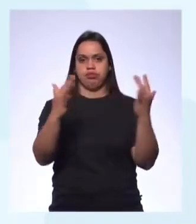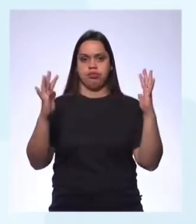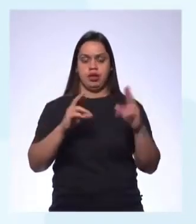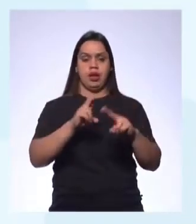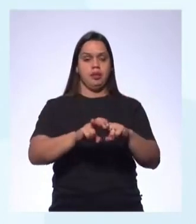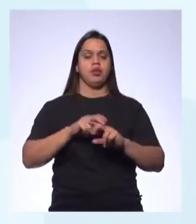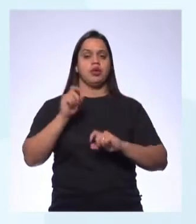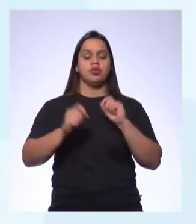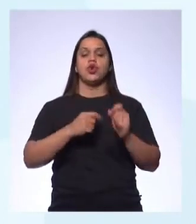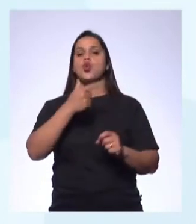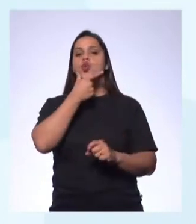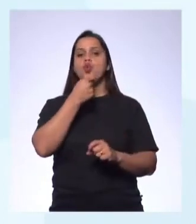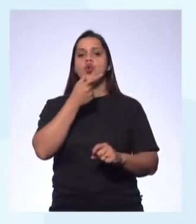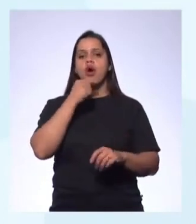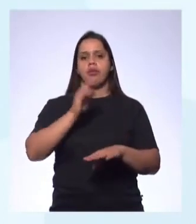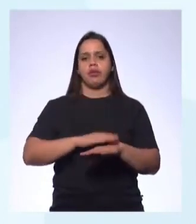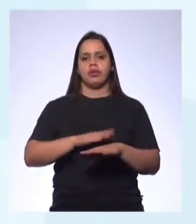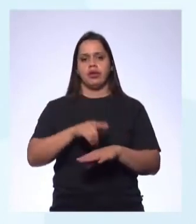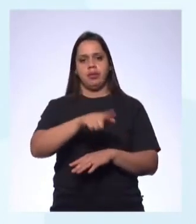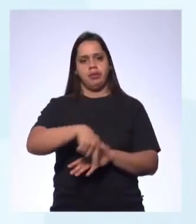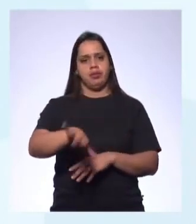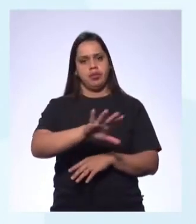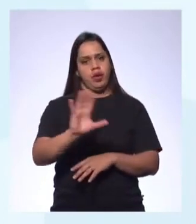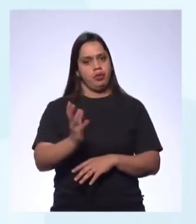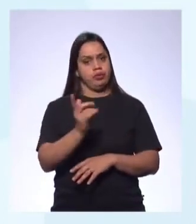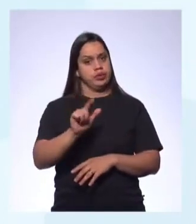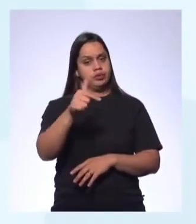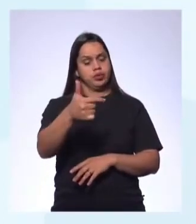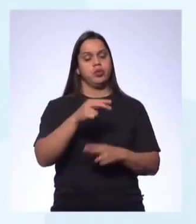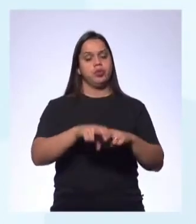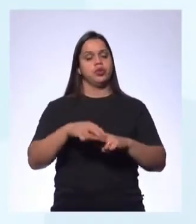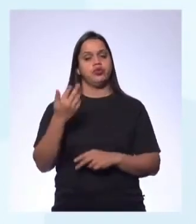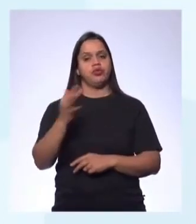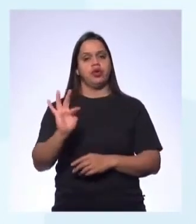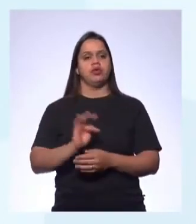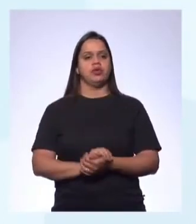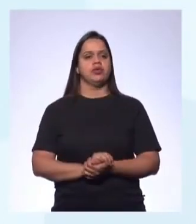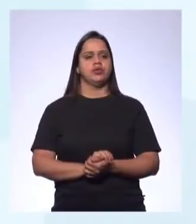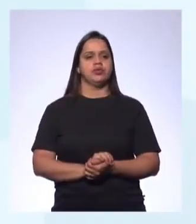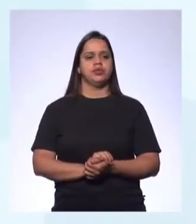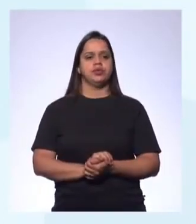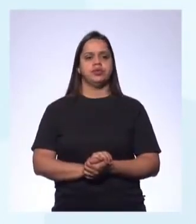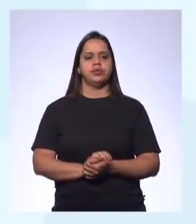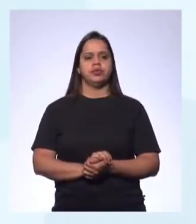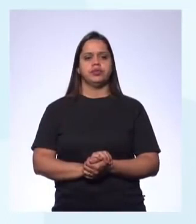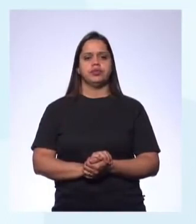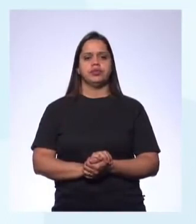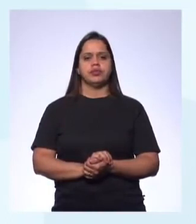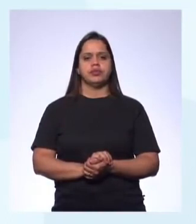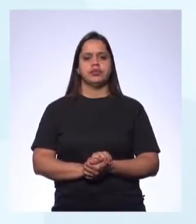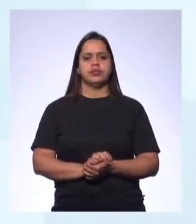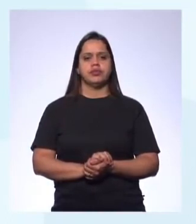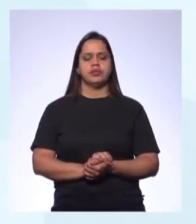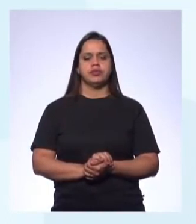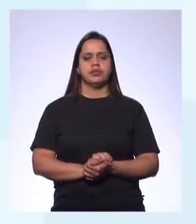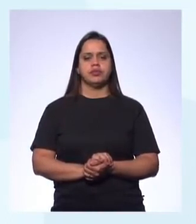causada pelo homem, tá? Então, por isso que ela é falsa. A última, the fast urbanization process also happens in Brasil.